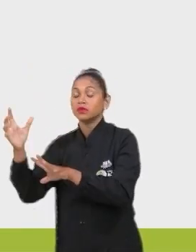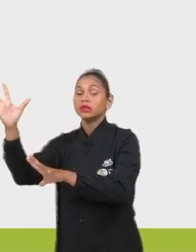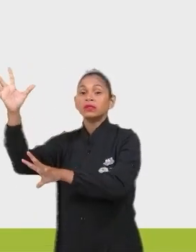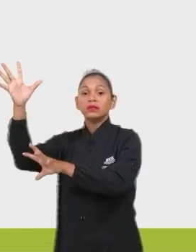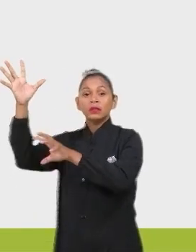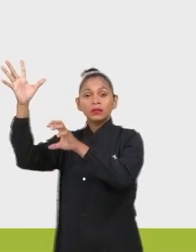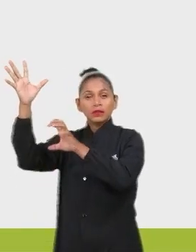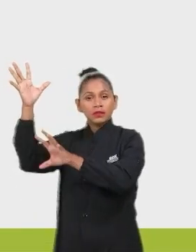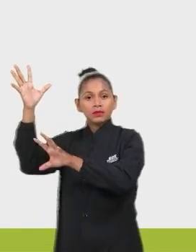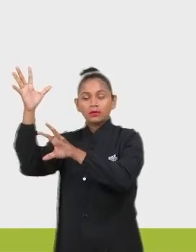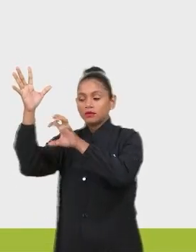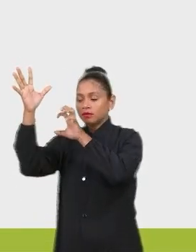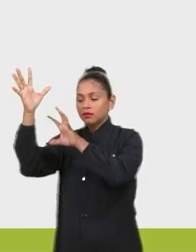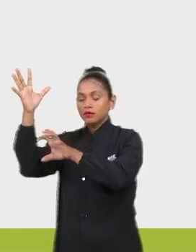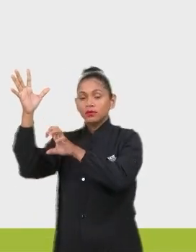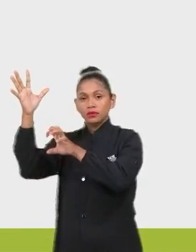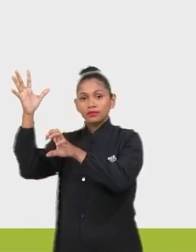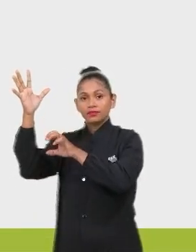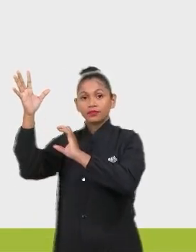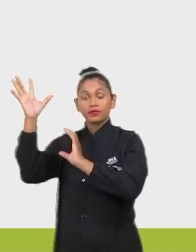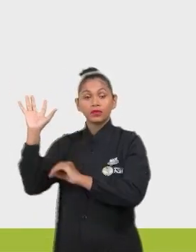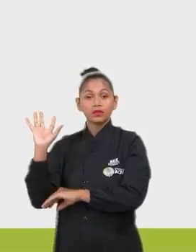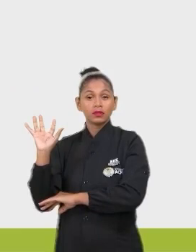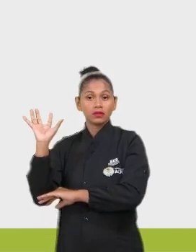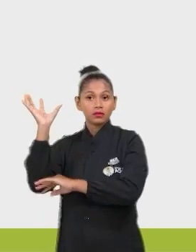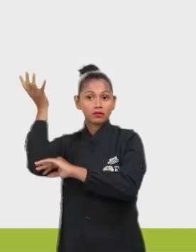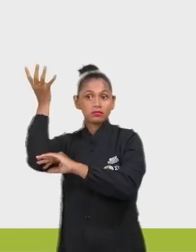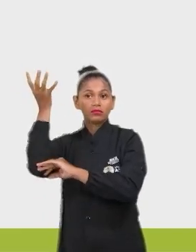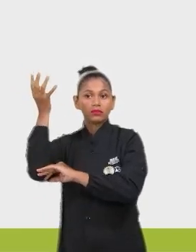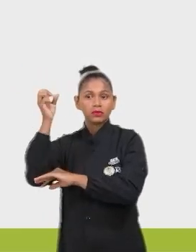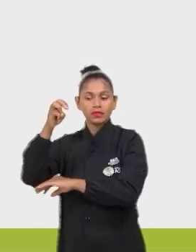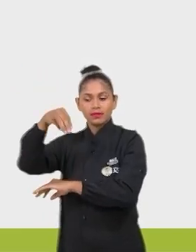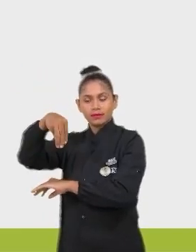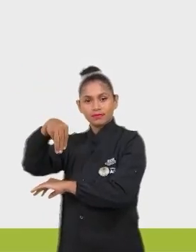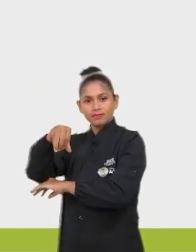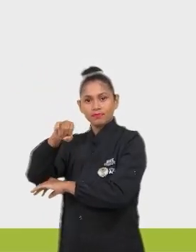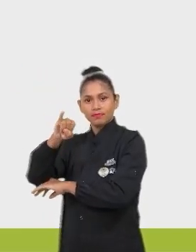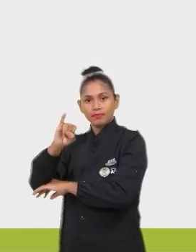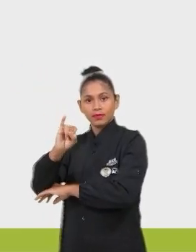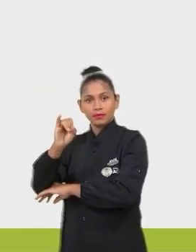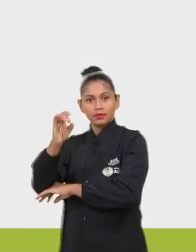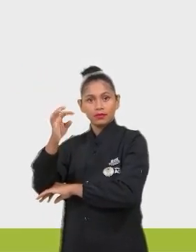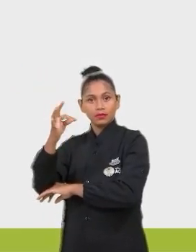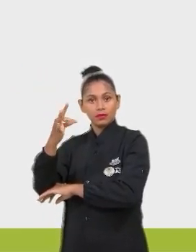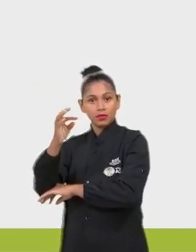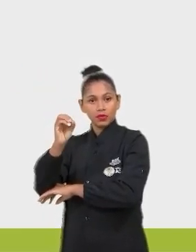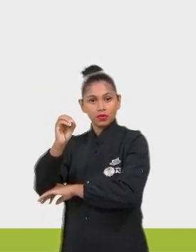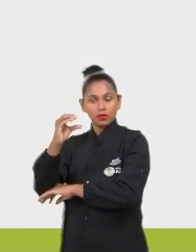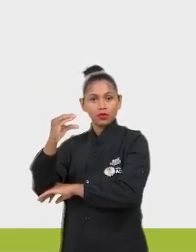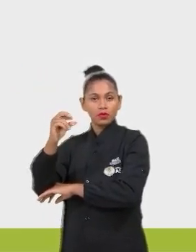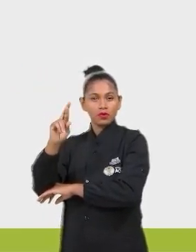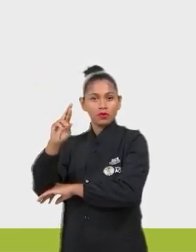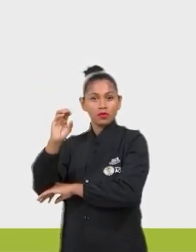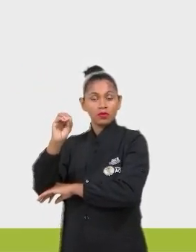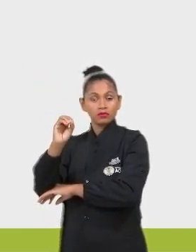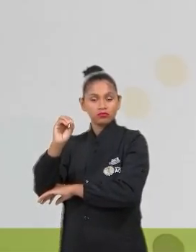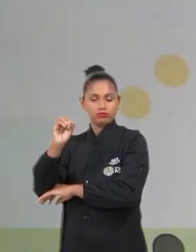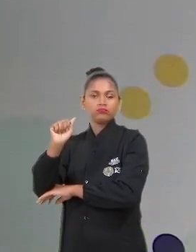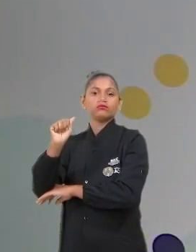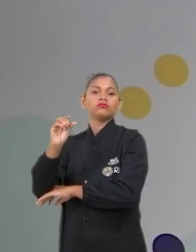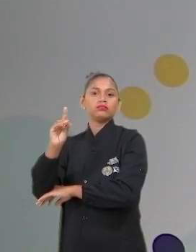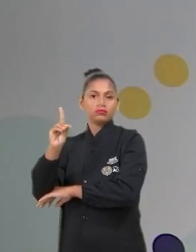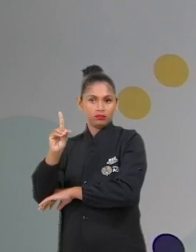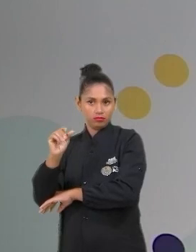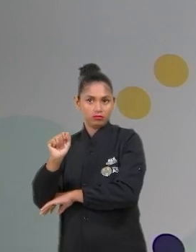vai acontecer nas mitocôndrias. Ok até aí? Tá entendido?